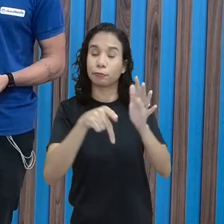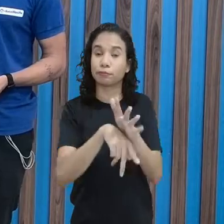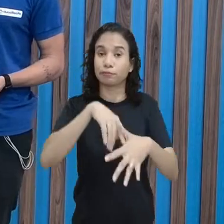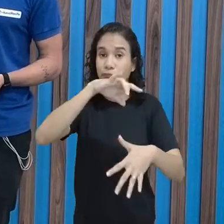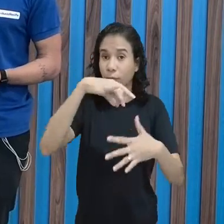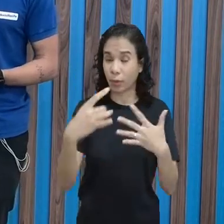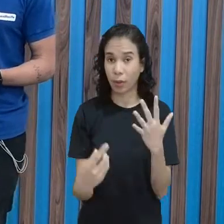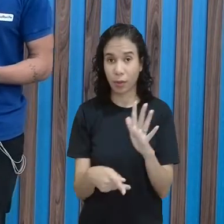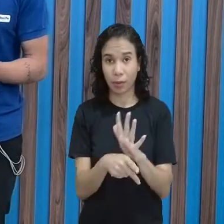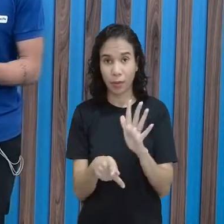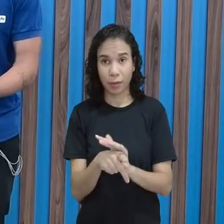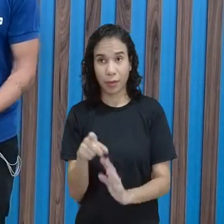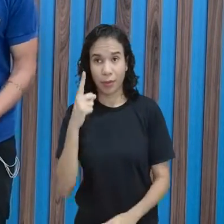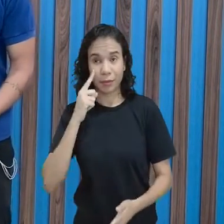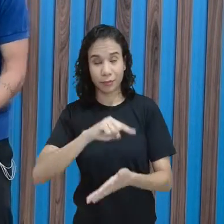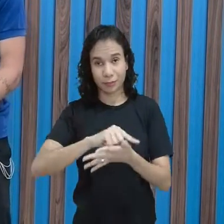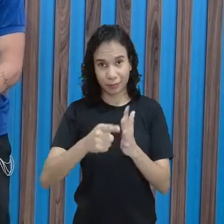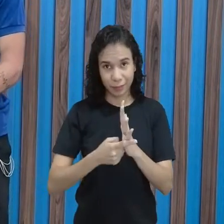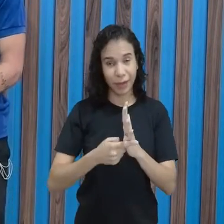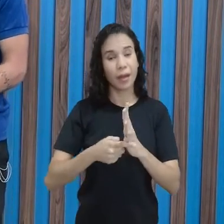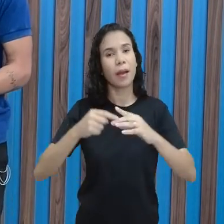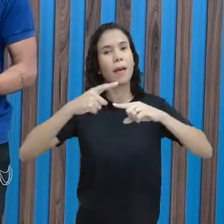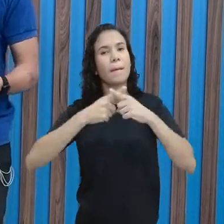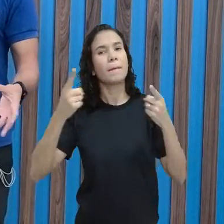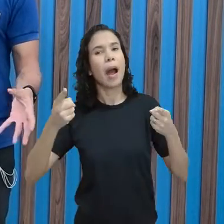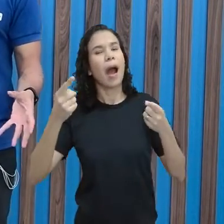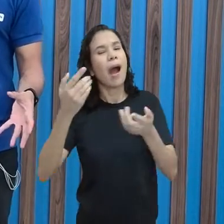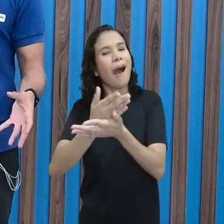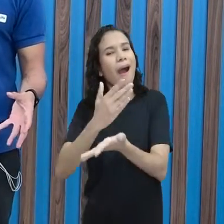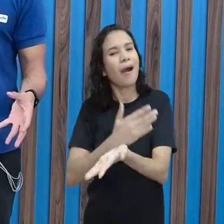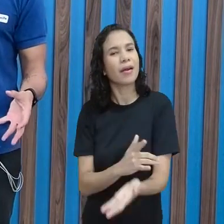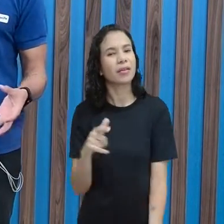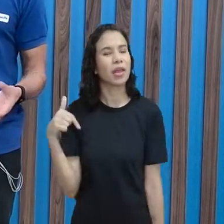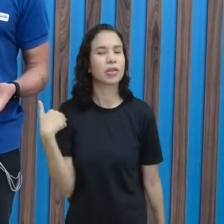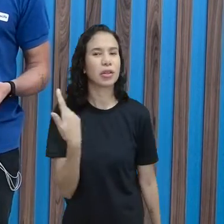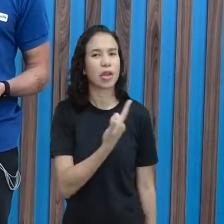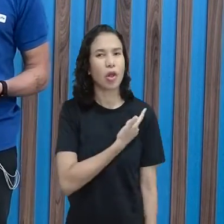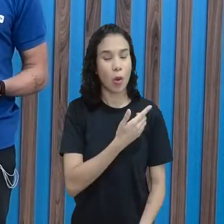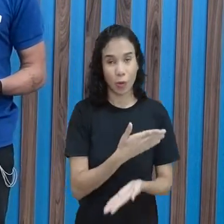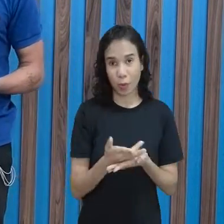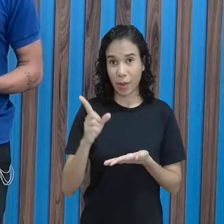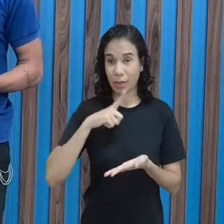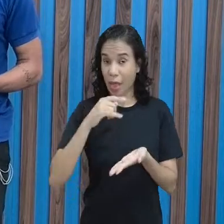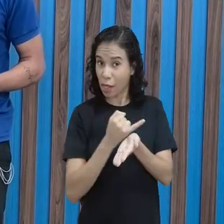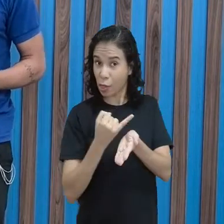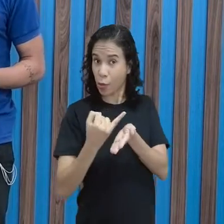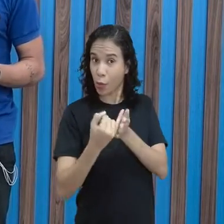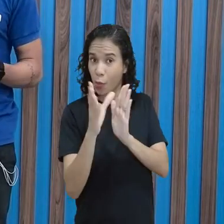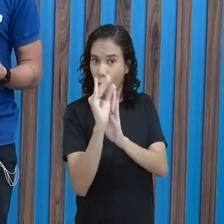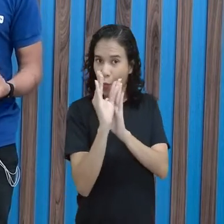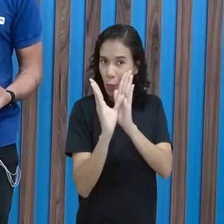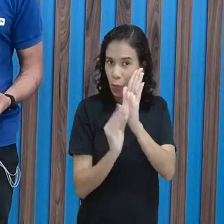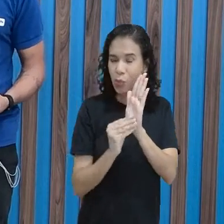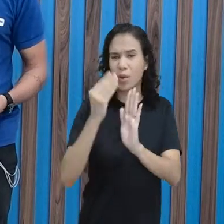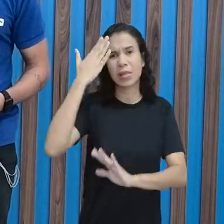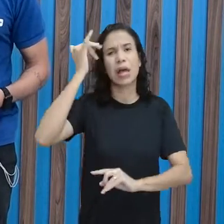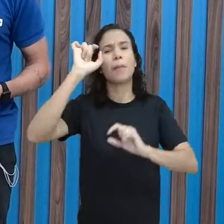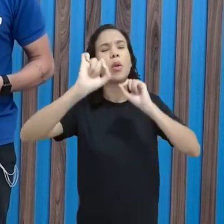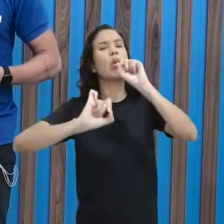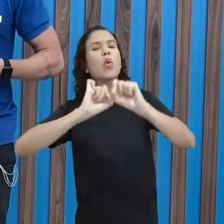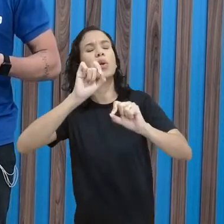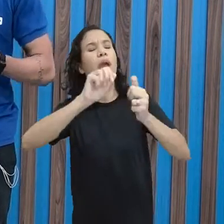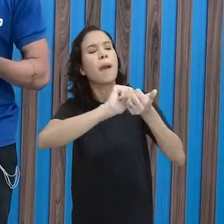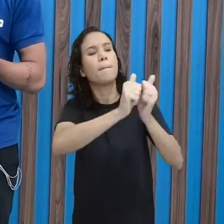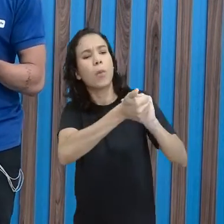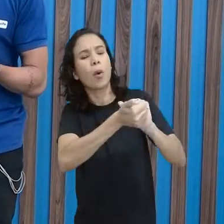parede e campo e taco. Mas, antes disso, a gente teve a introdução ao conteúdo, né? Saber o que é o esporte,